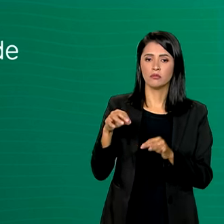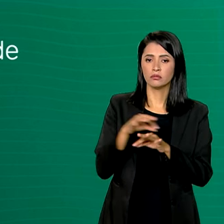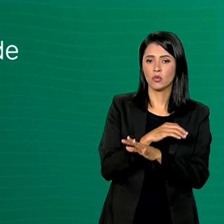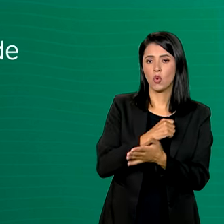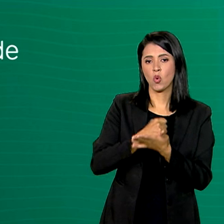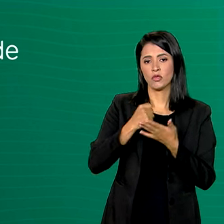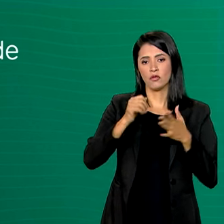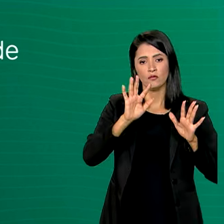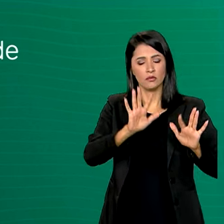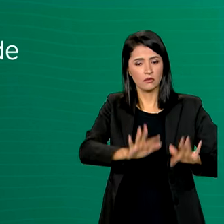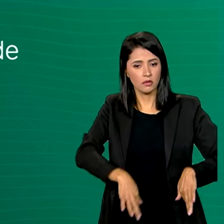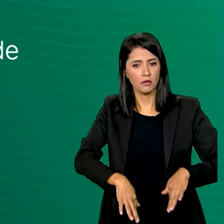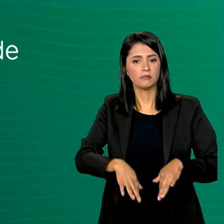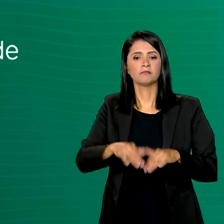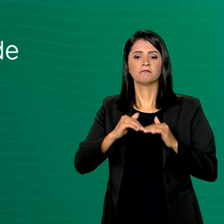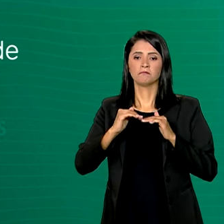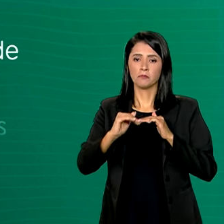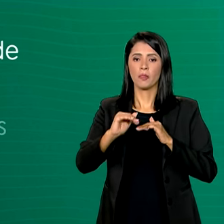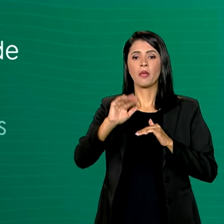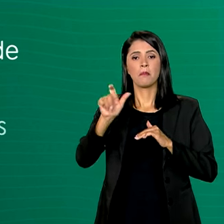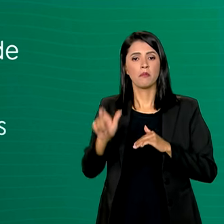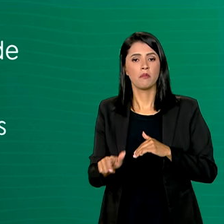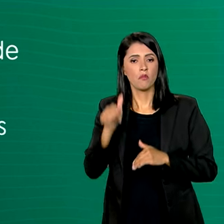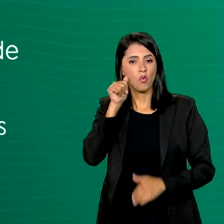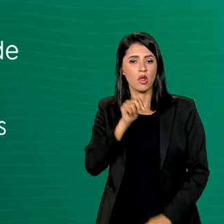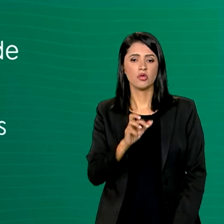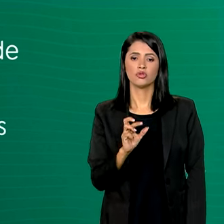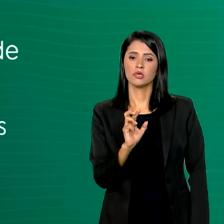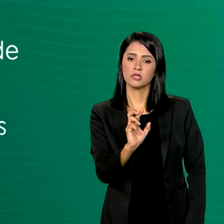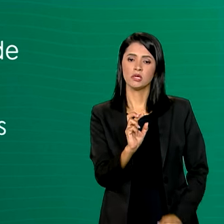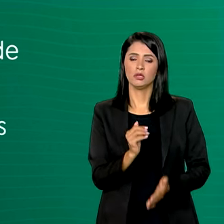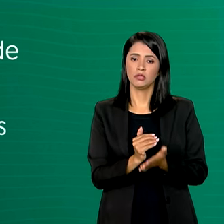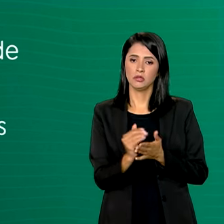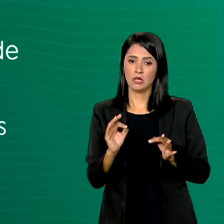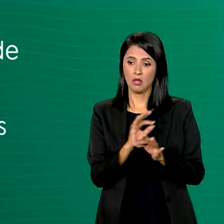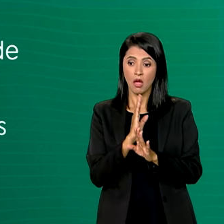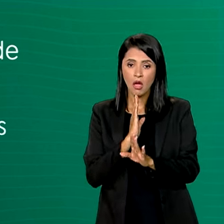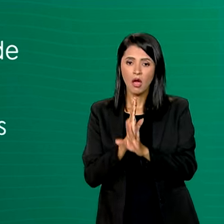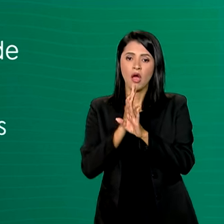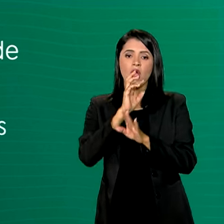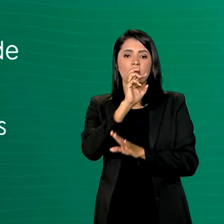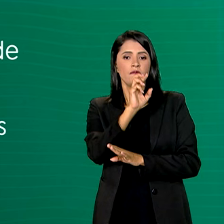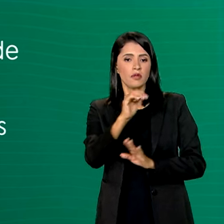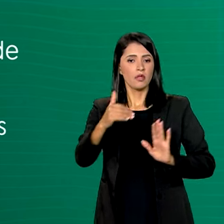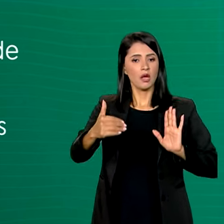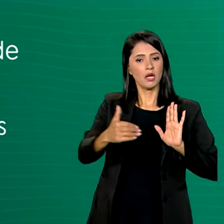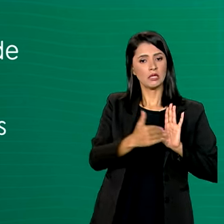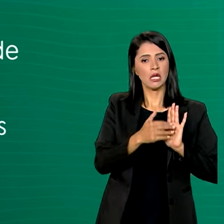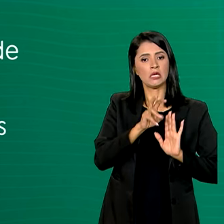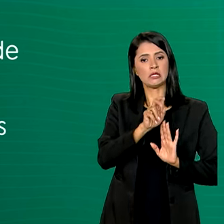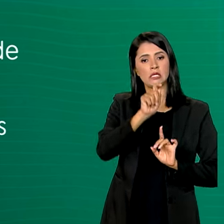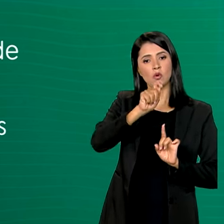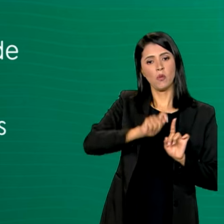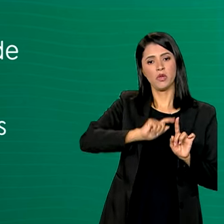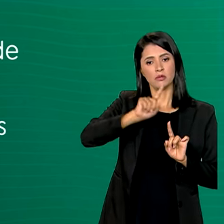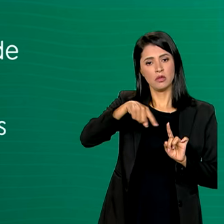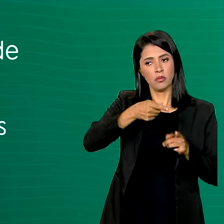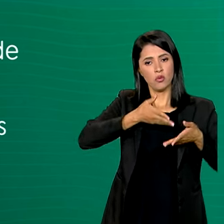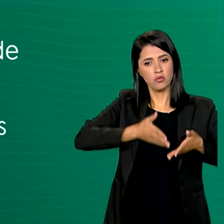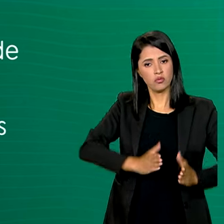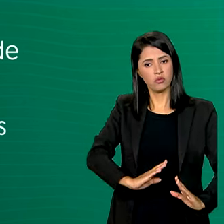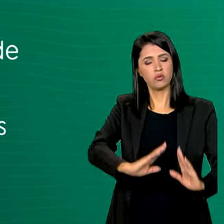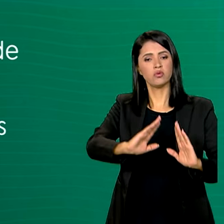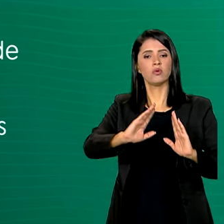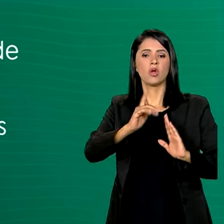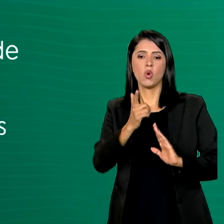estabilidade para gestantes desde a confirmação da gravidez até cinco meses após o parto,